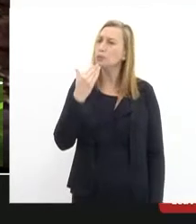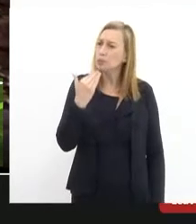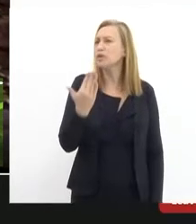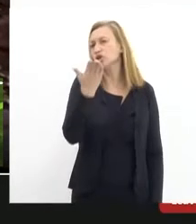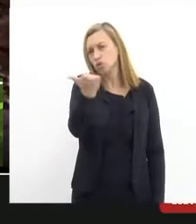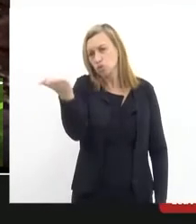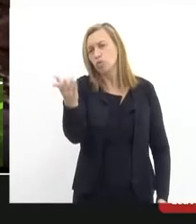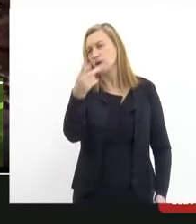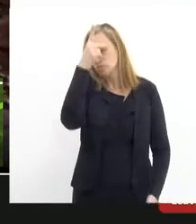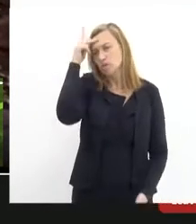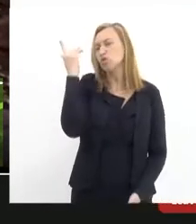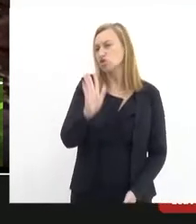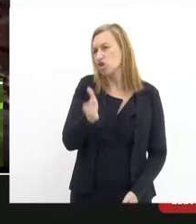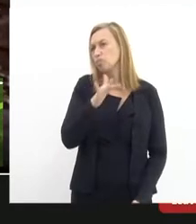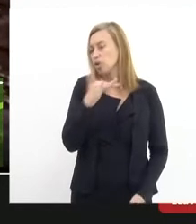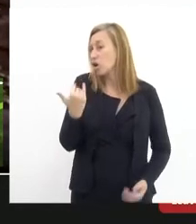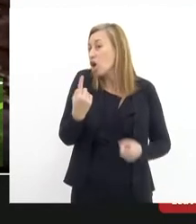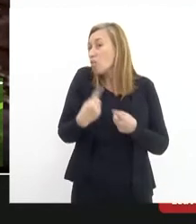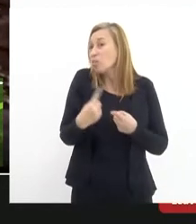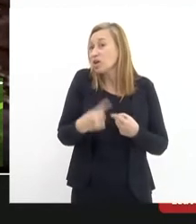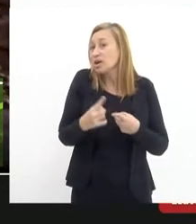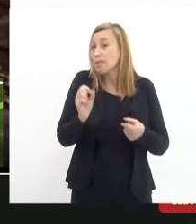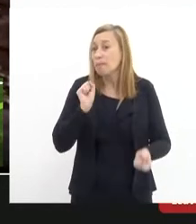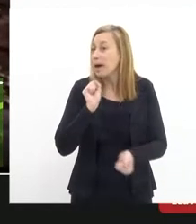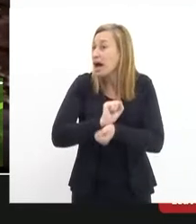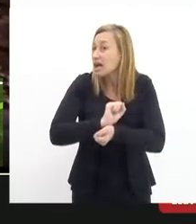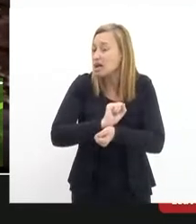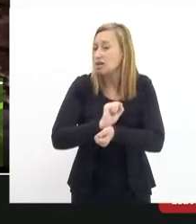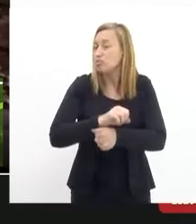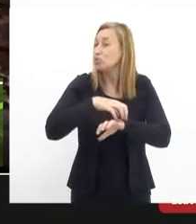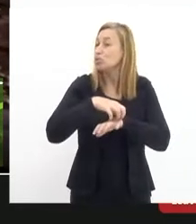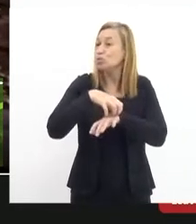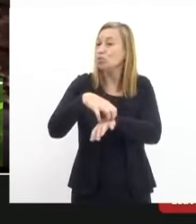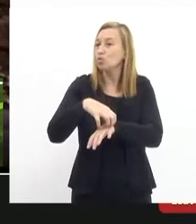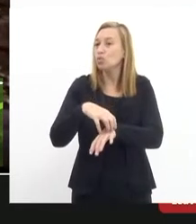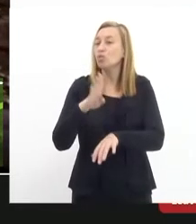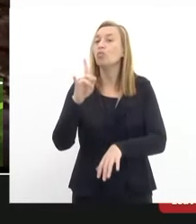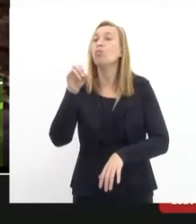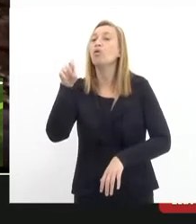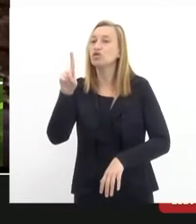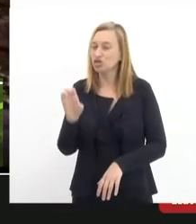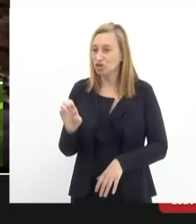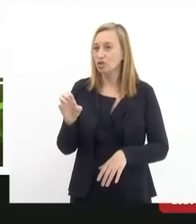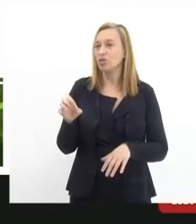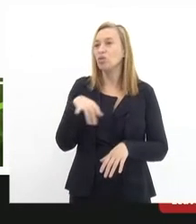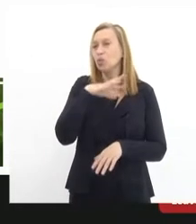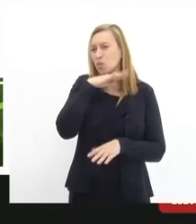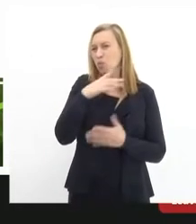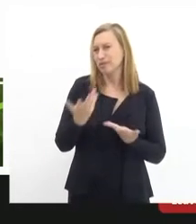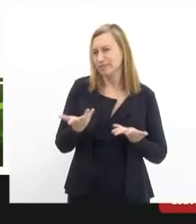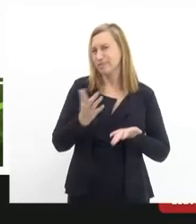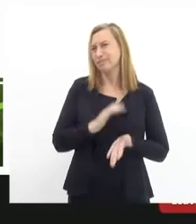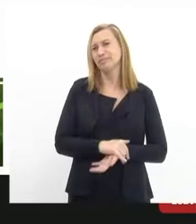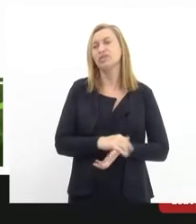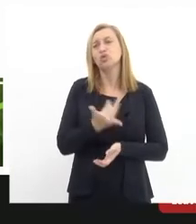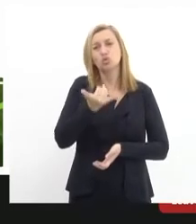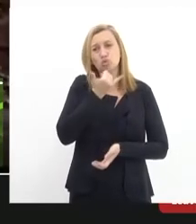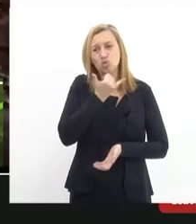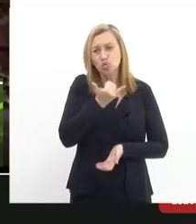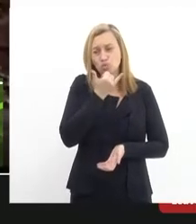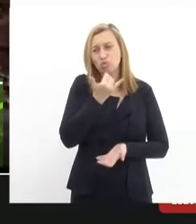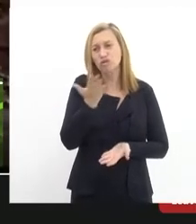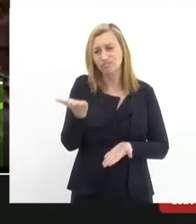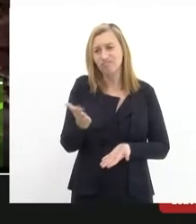essas pessoas, porque nós deixamos funcionar o bonde todo engatilhado. Então, gente deve desculpas a eles e às